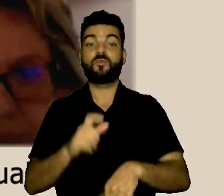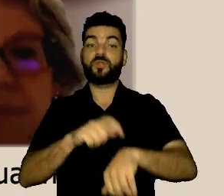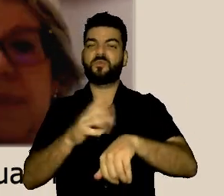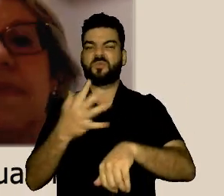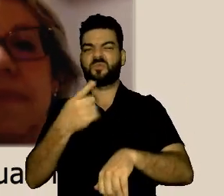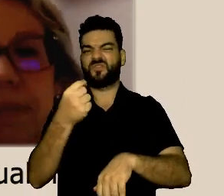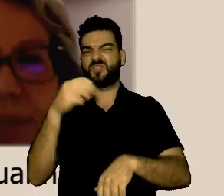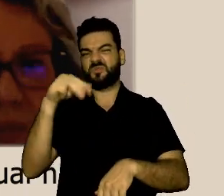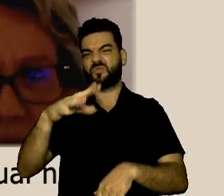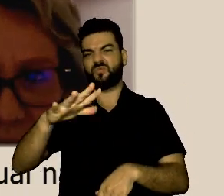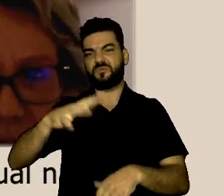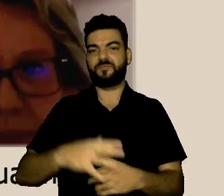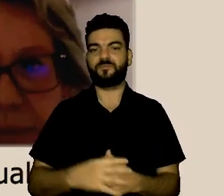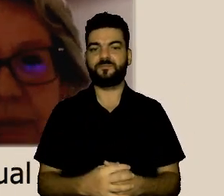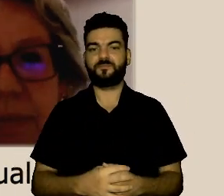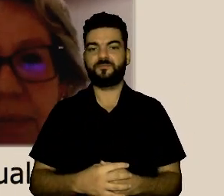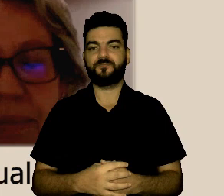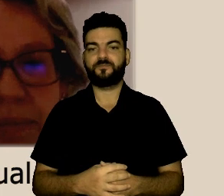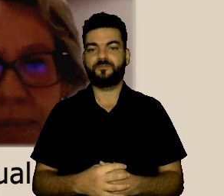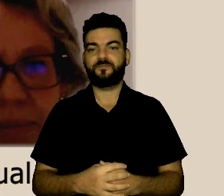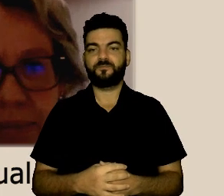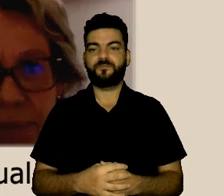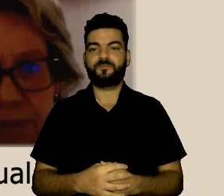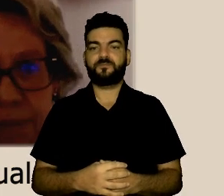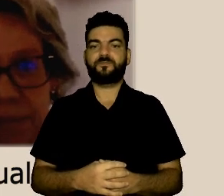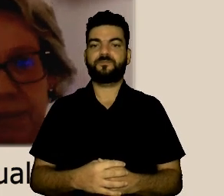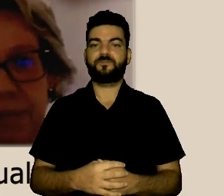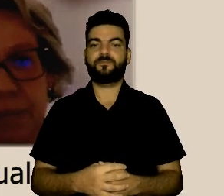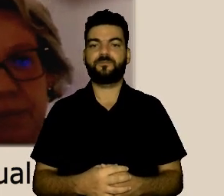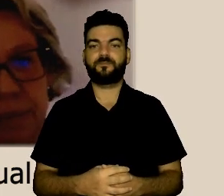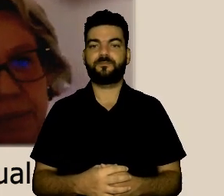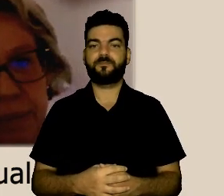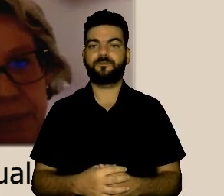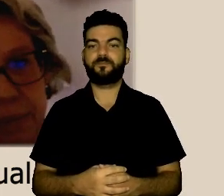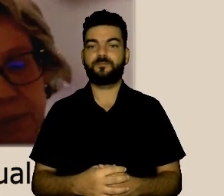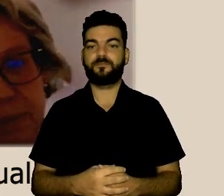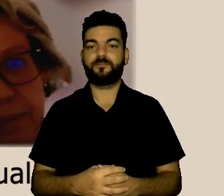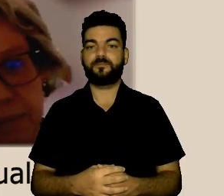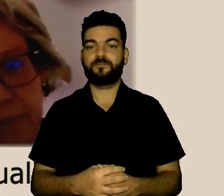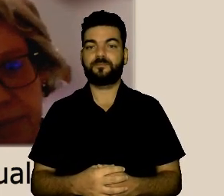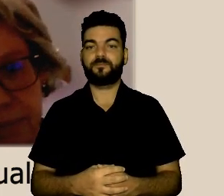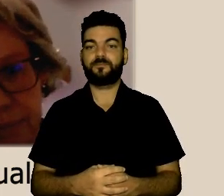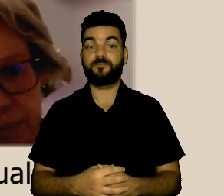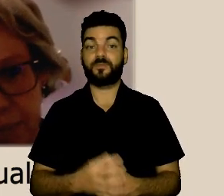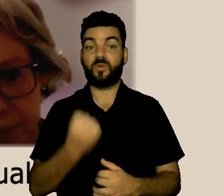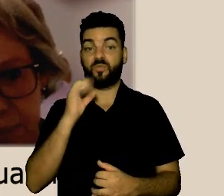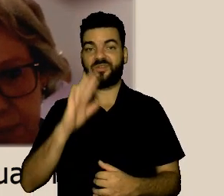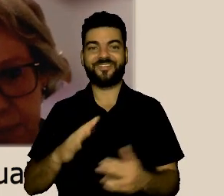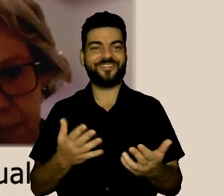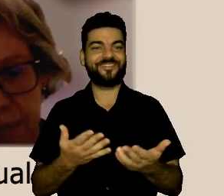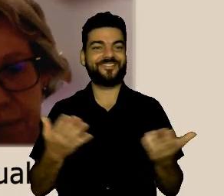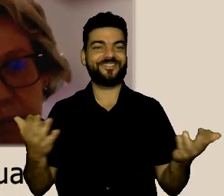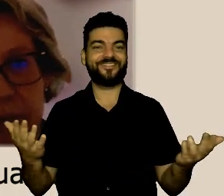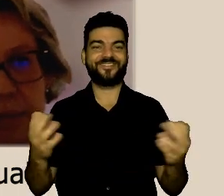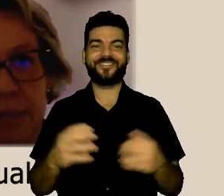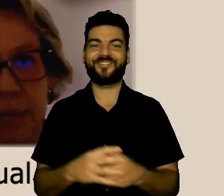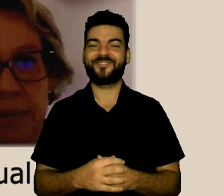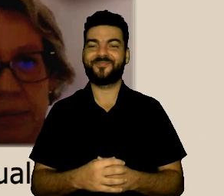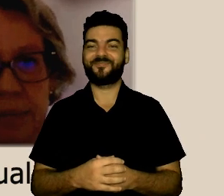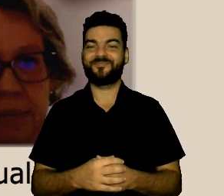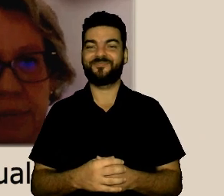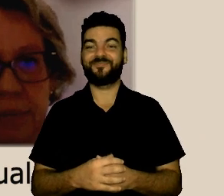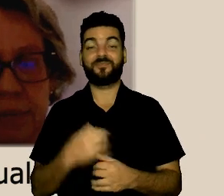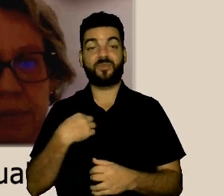a todos e todas. Sou Maria Lumena, mulher branca, cabelo